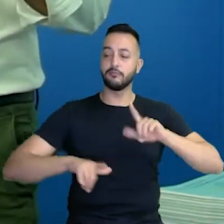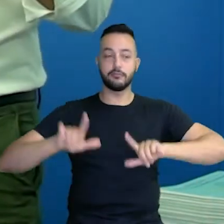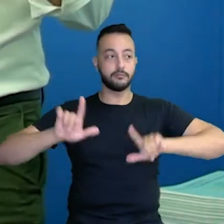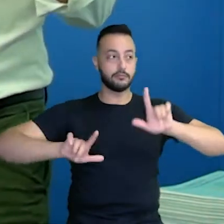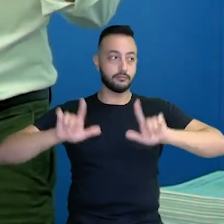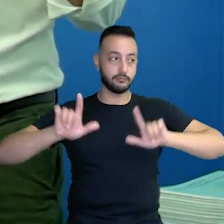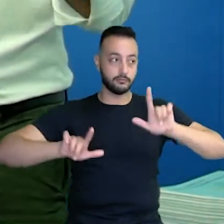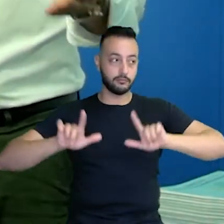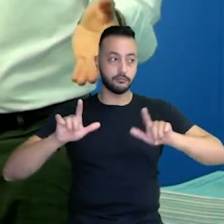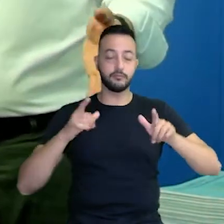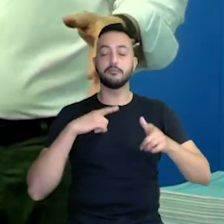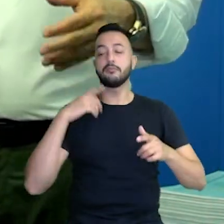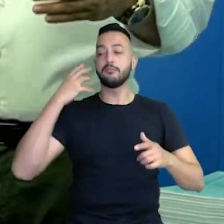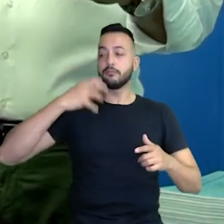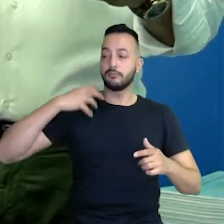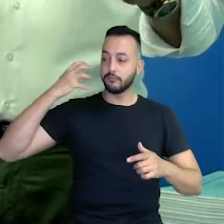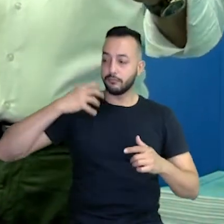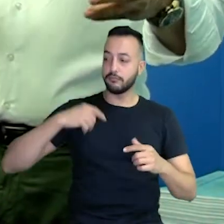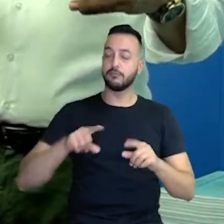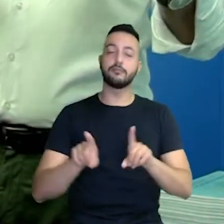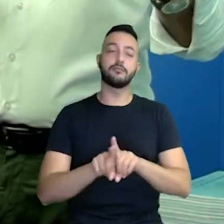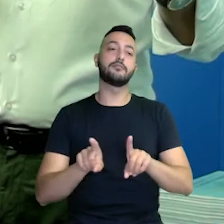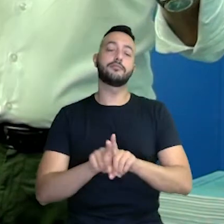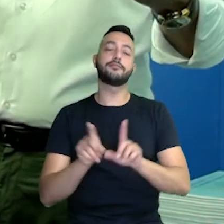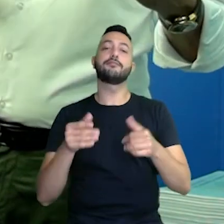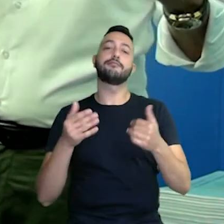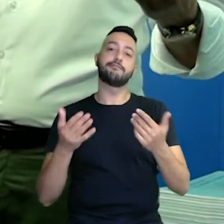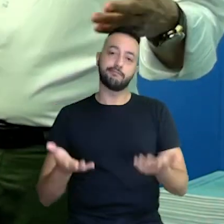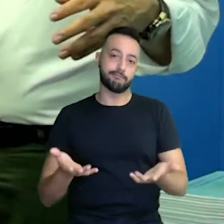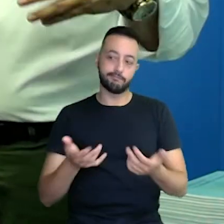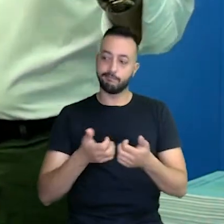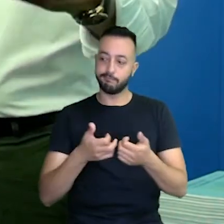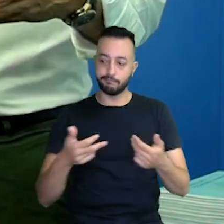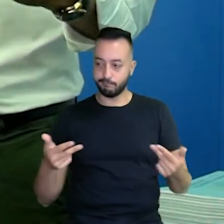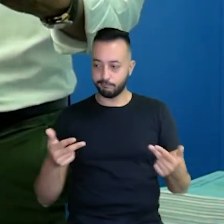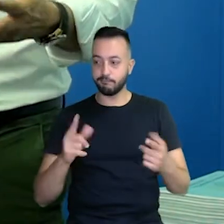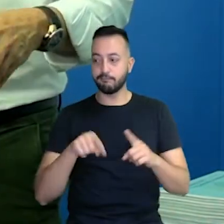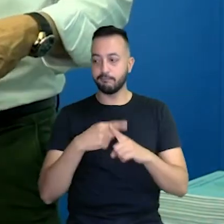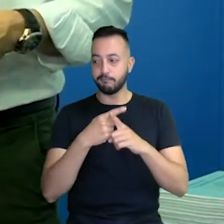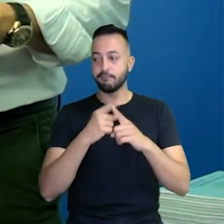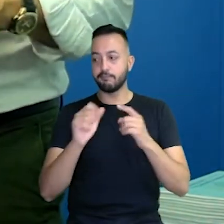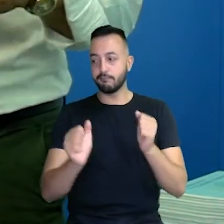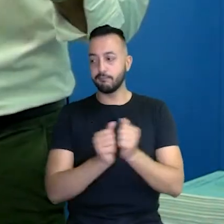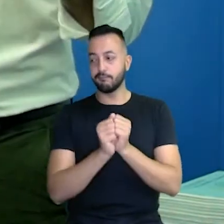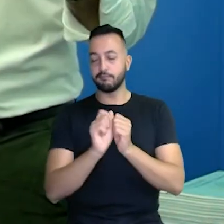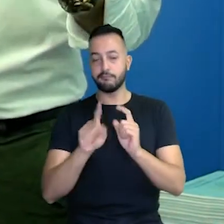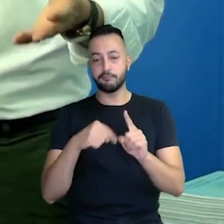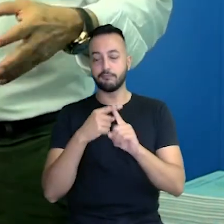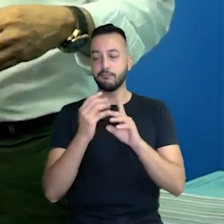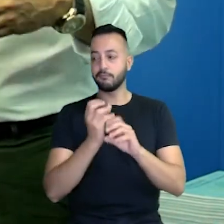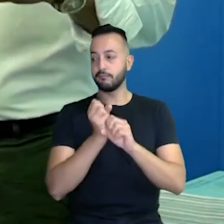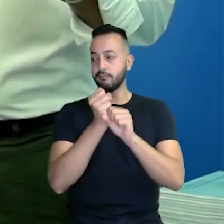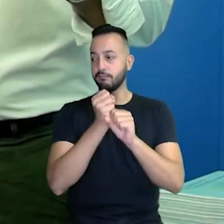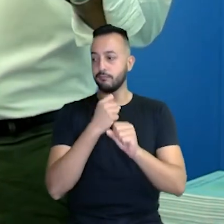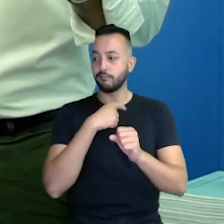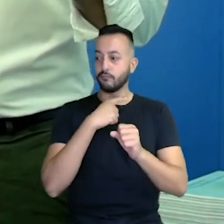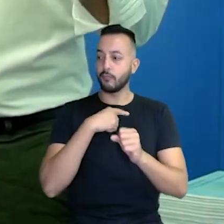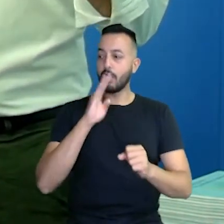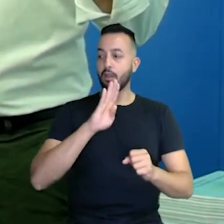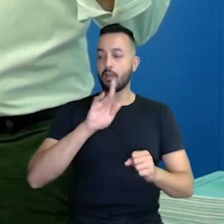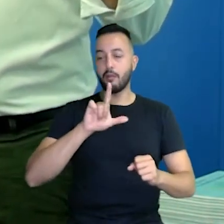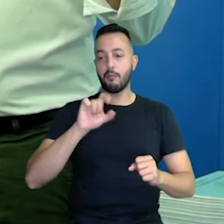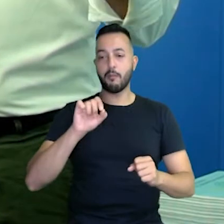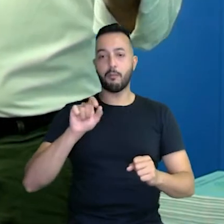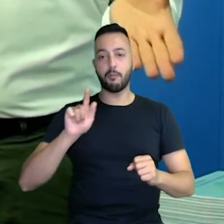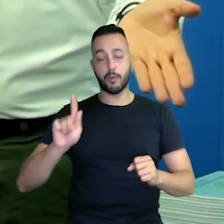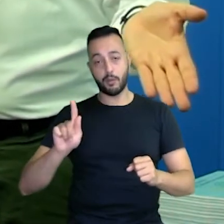como aula no rádio. Isso aí são mais ferramentas somando a outras. Nós temos o blog, nós temos